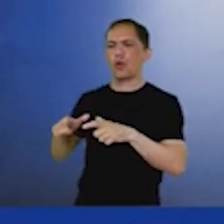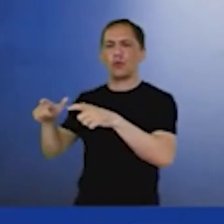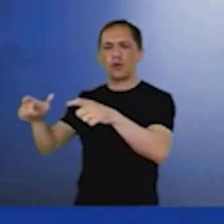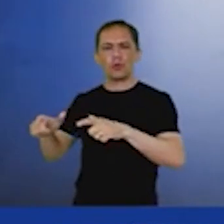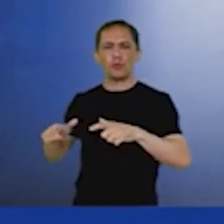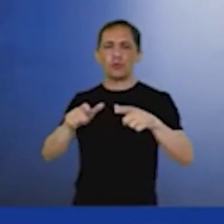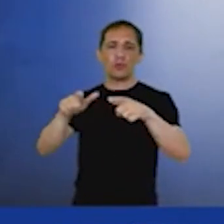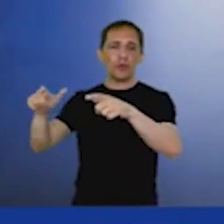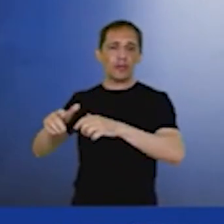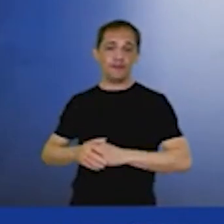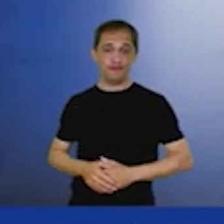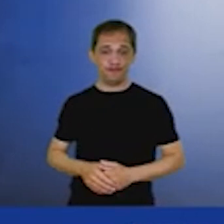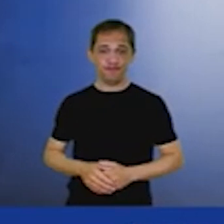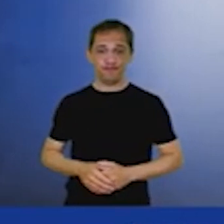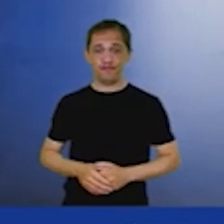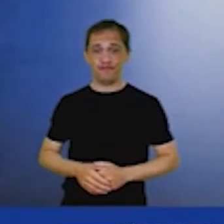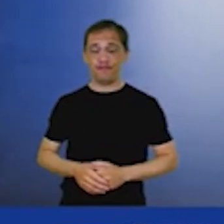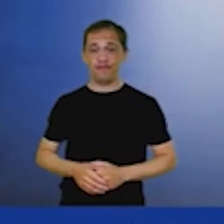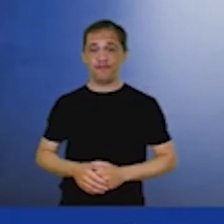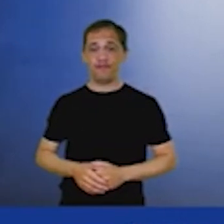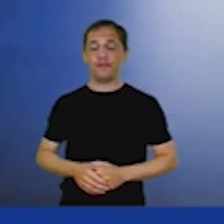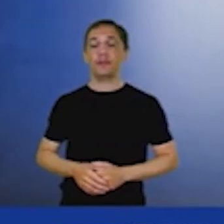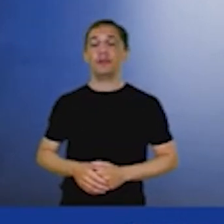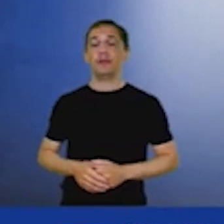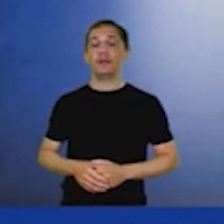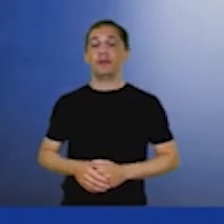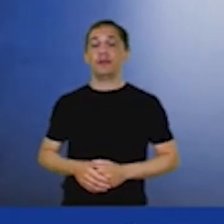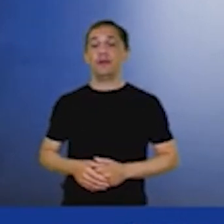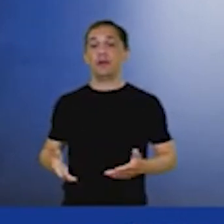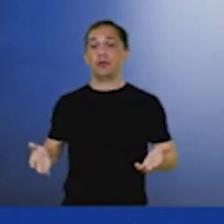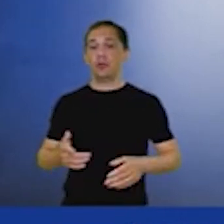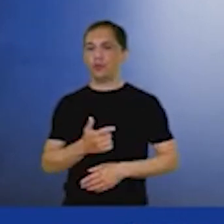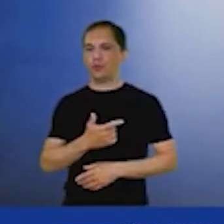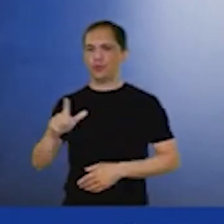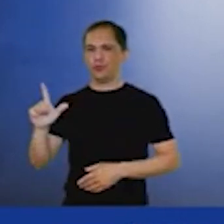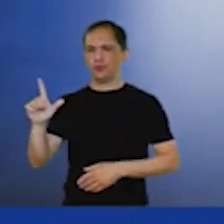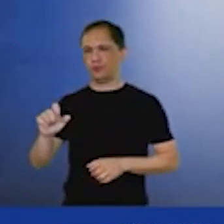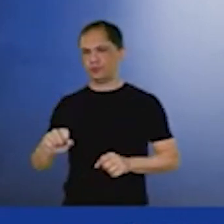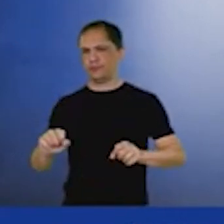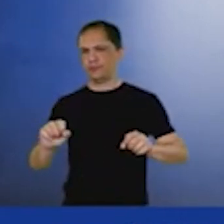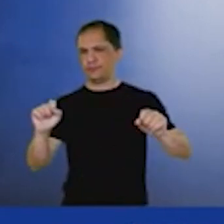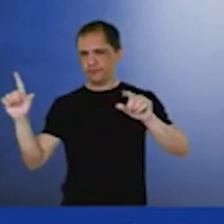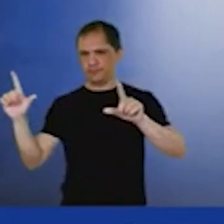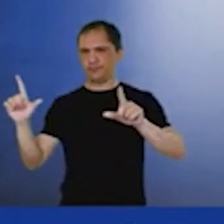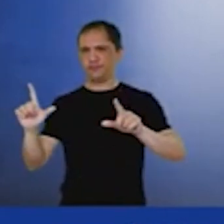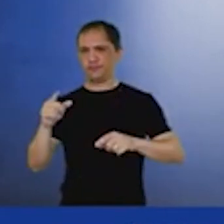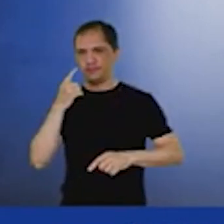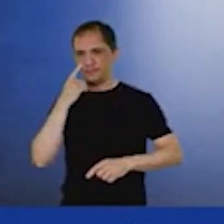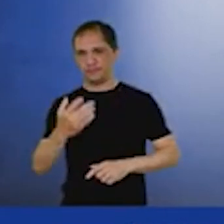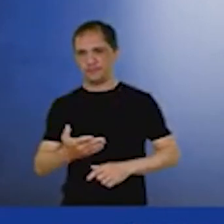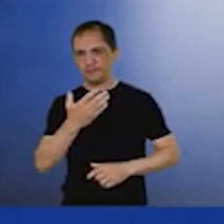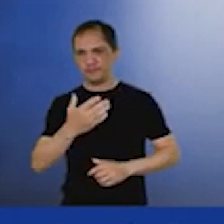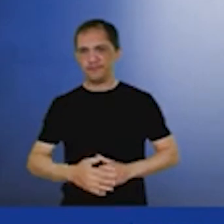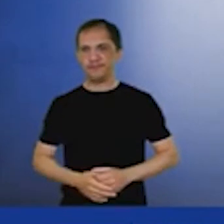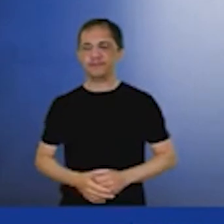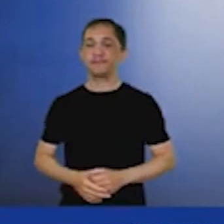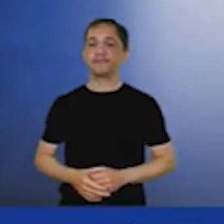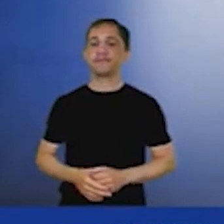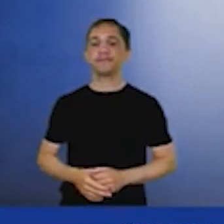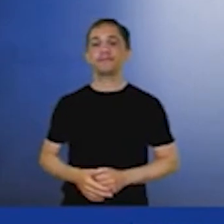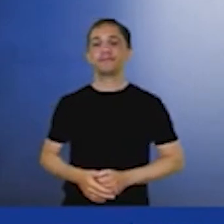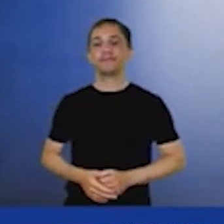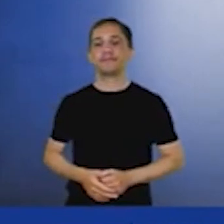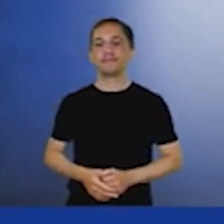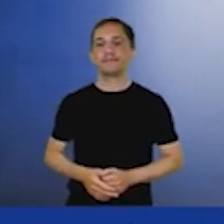demais aqui, vou pular esses últimos slides. Só esse último aqui acho que vale a pena mencionar. A gente atua preservando